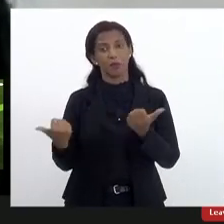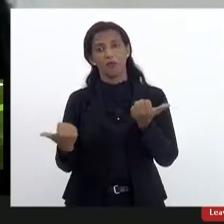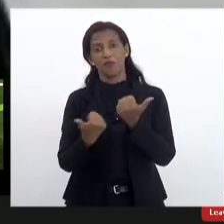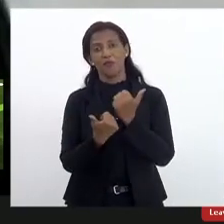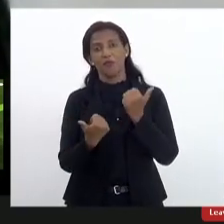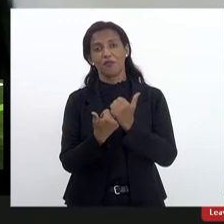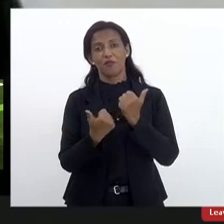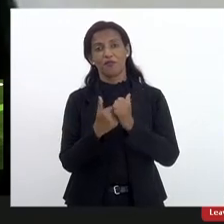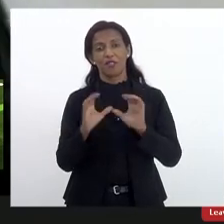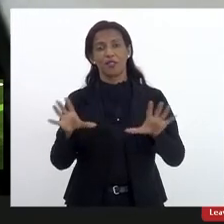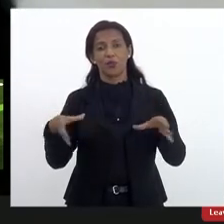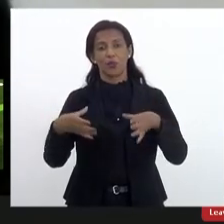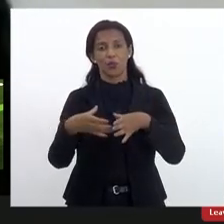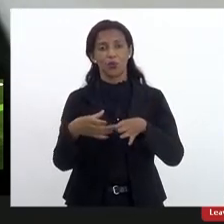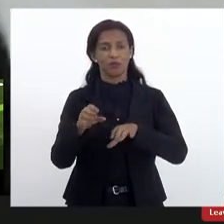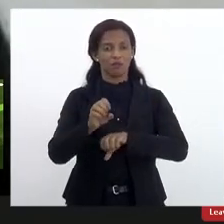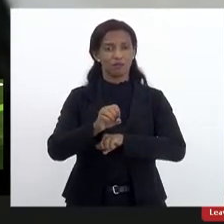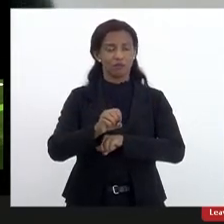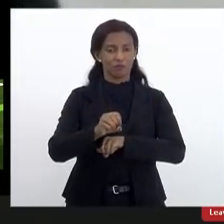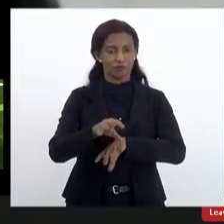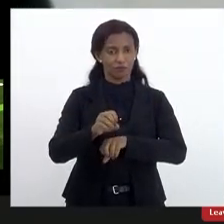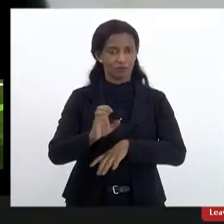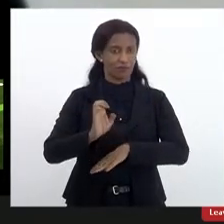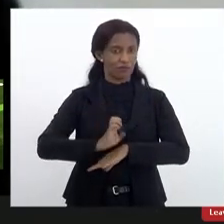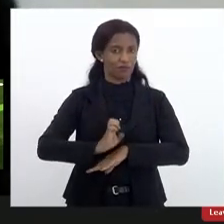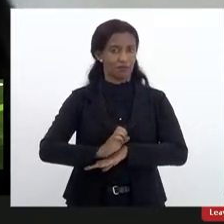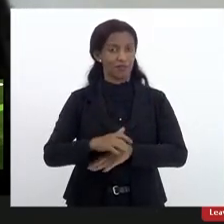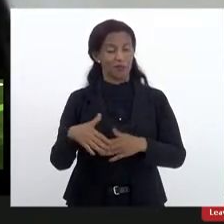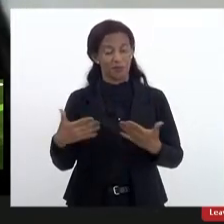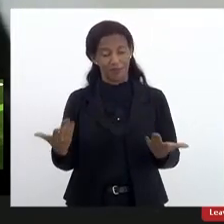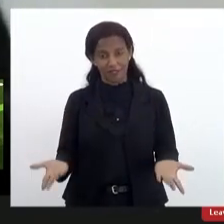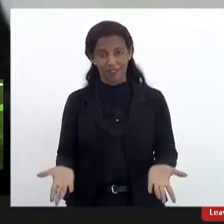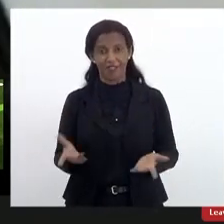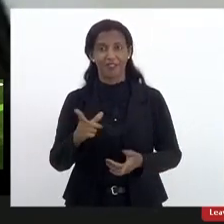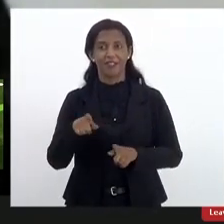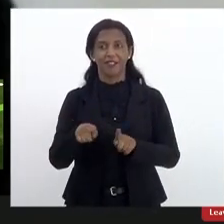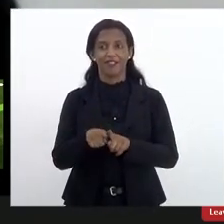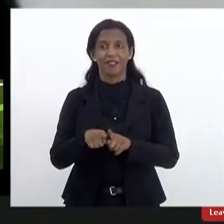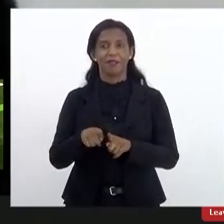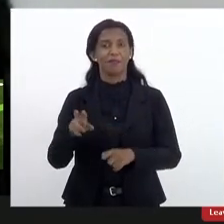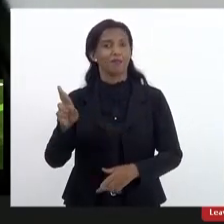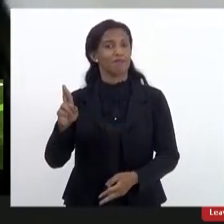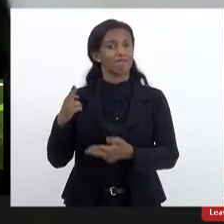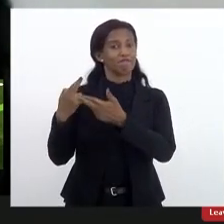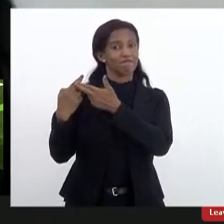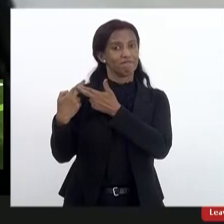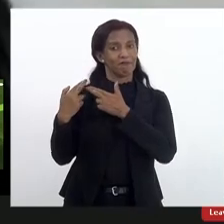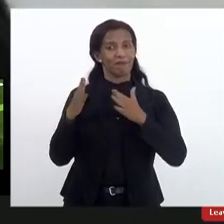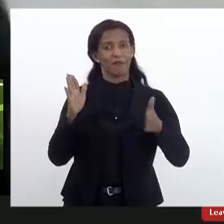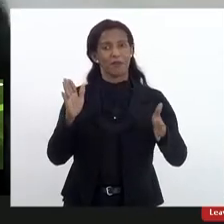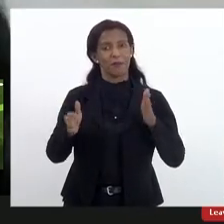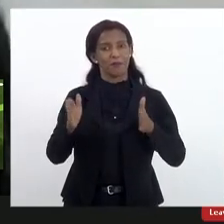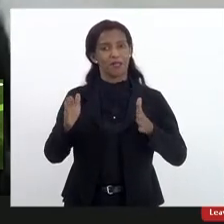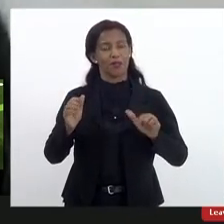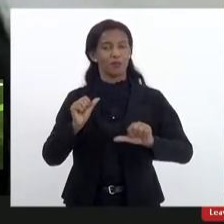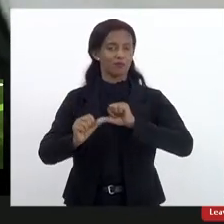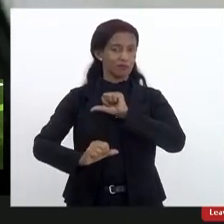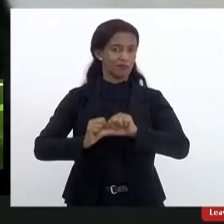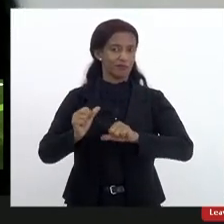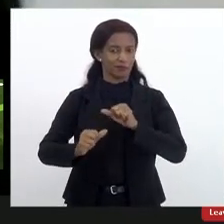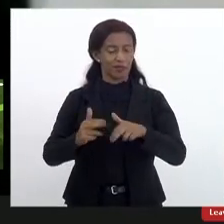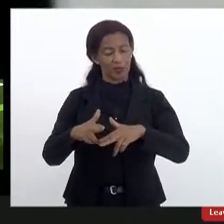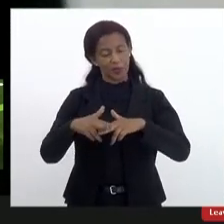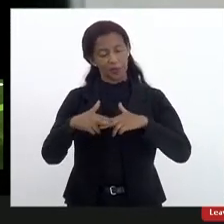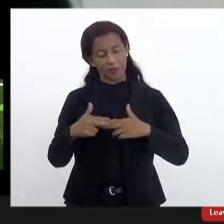-presidente do conselho estadual de educação portanto também responsável pelo período de transição e